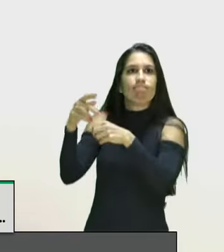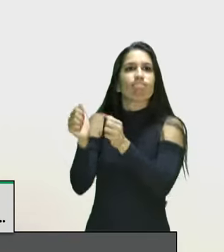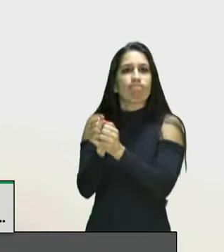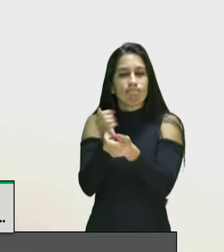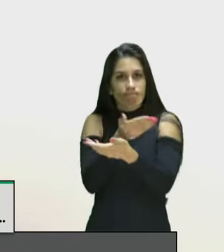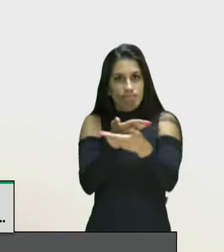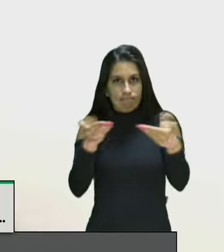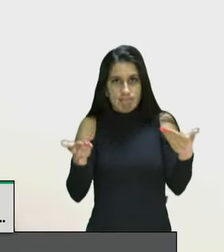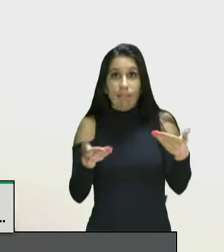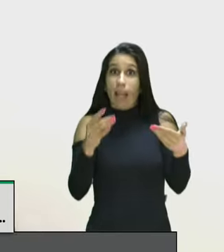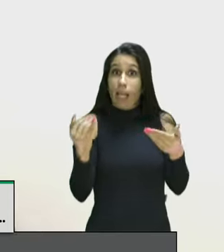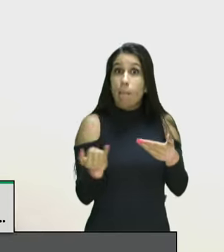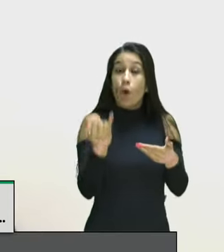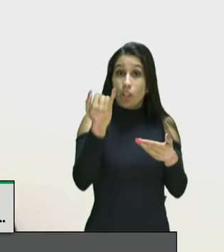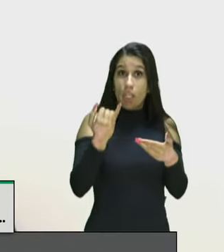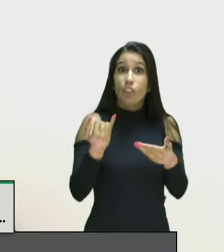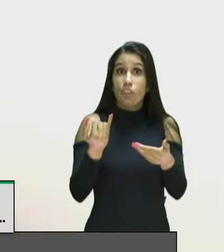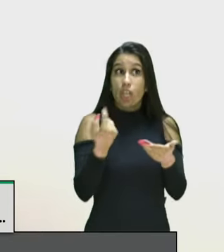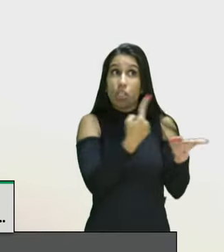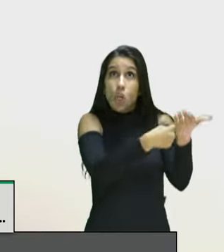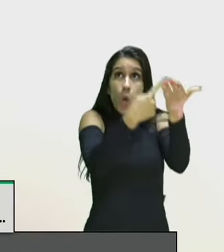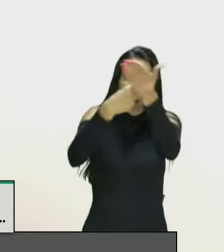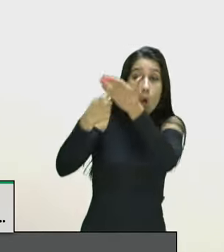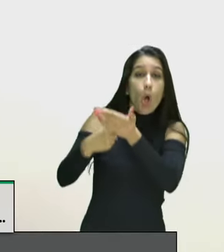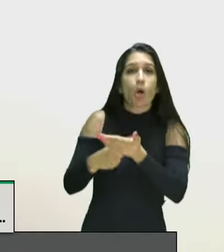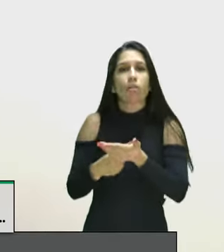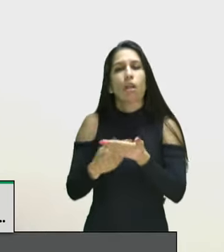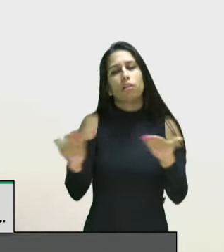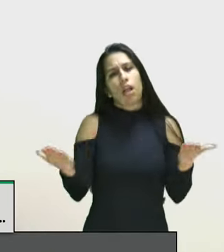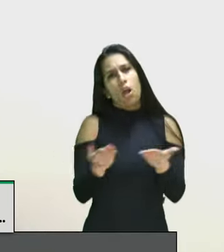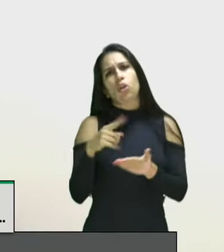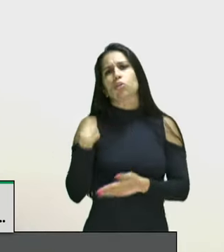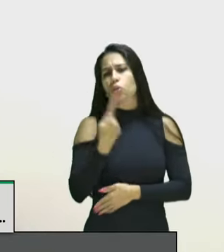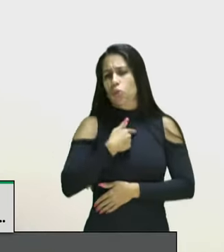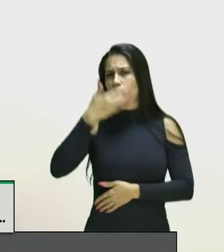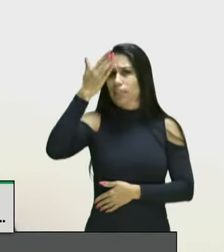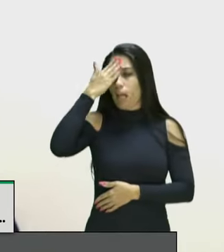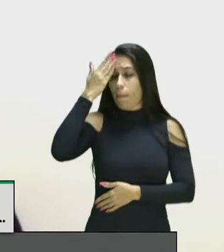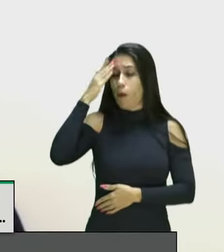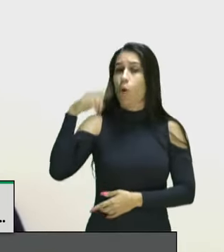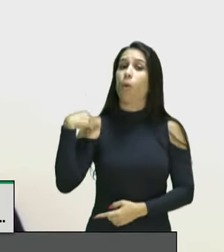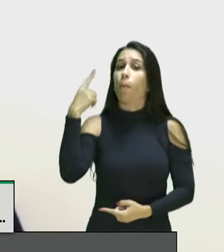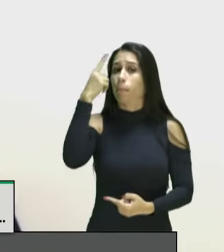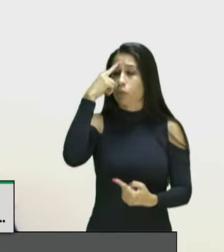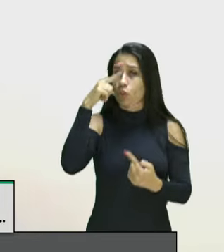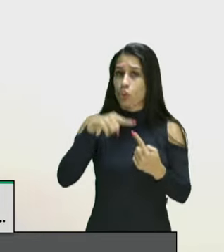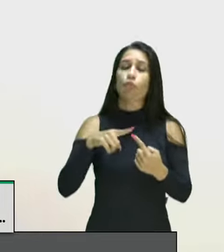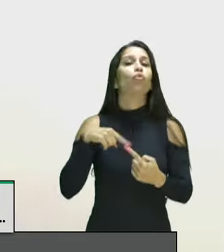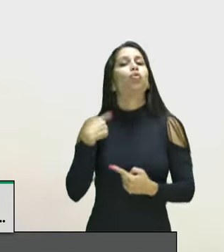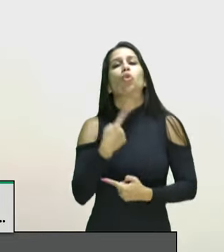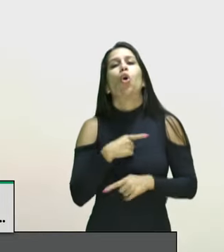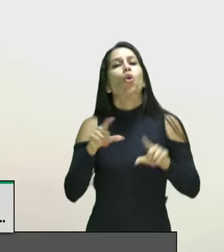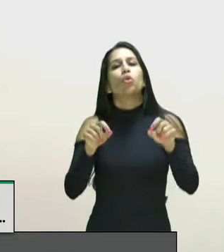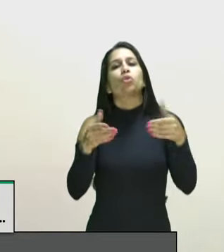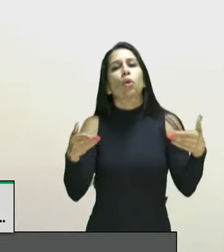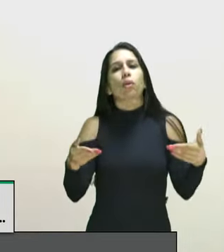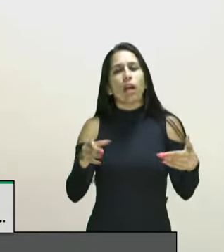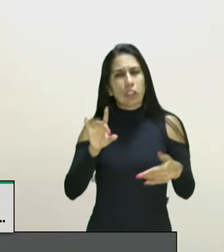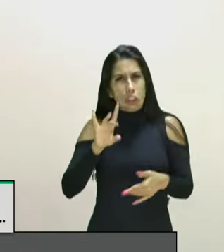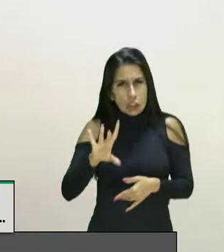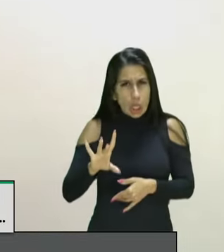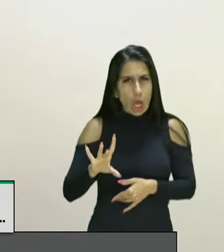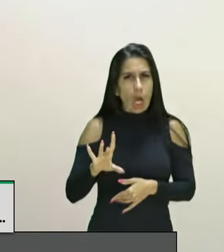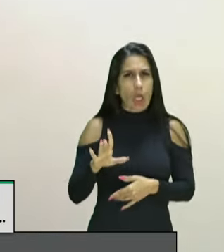legislativos internacionais agora todos nós sabemos que o objetivo nosso de todos nós não é só a igualdade